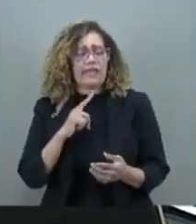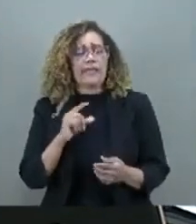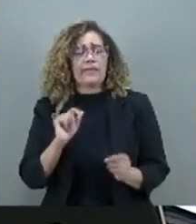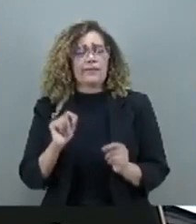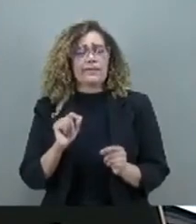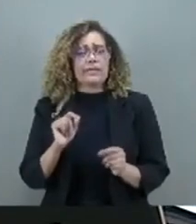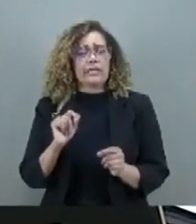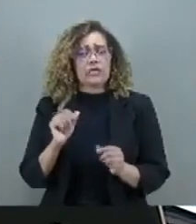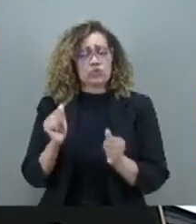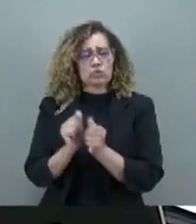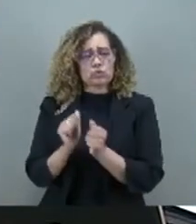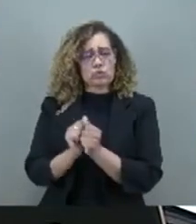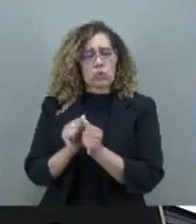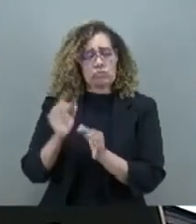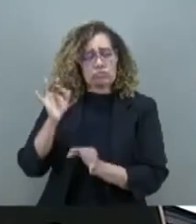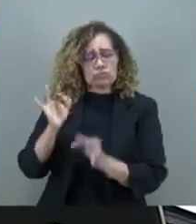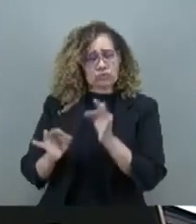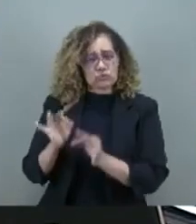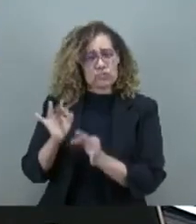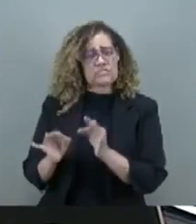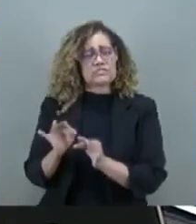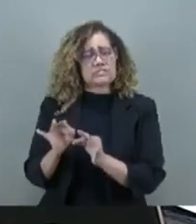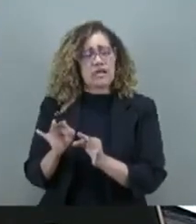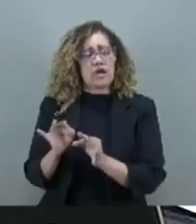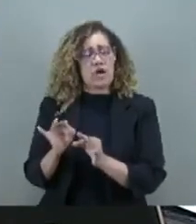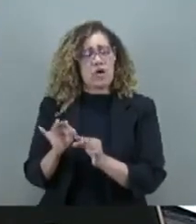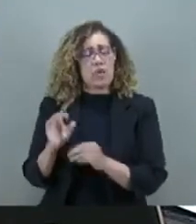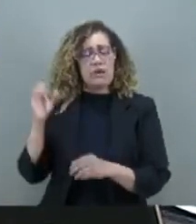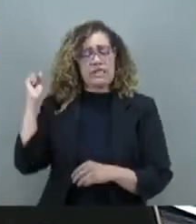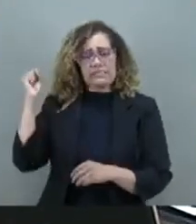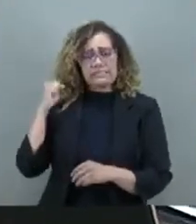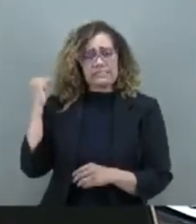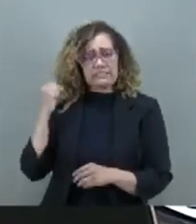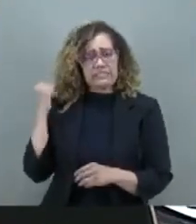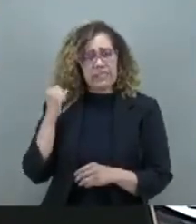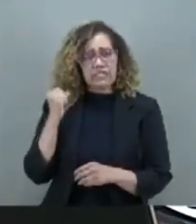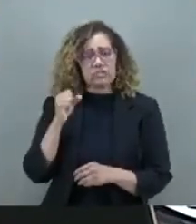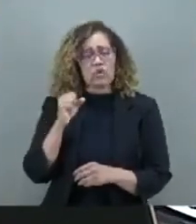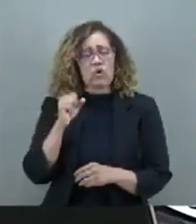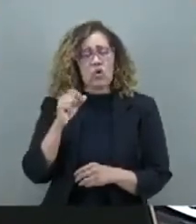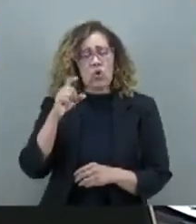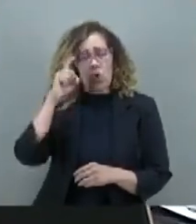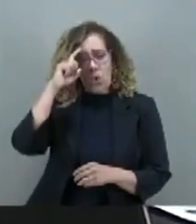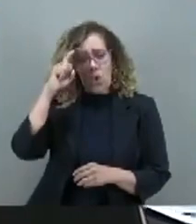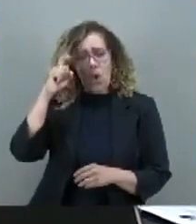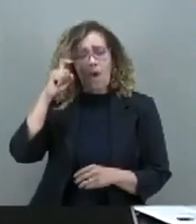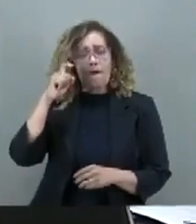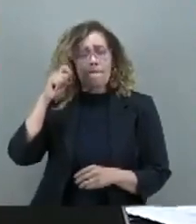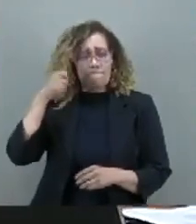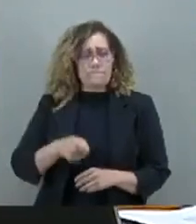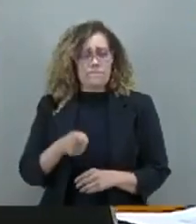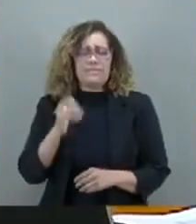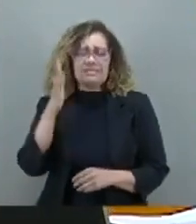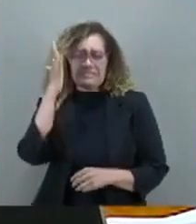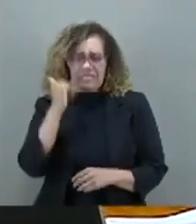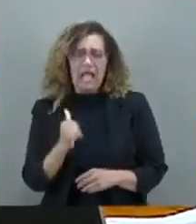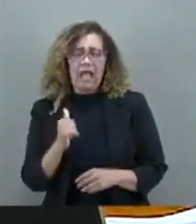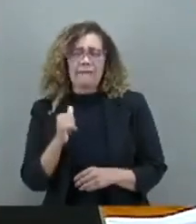jurisdicionado, o senador Sérgio Moro sabe muito bem disso, da